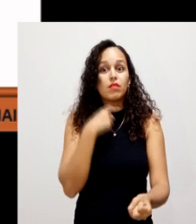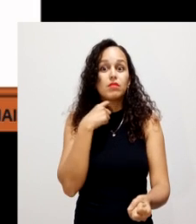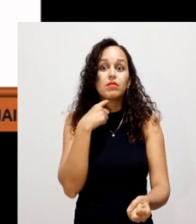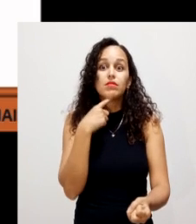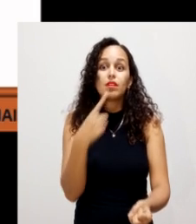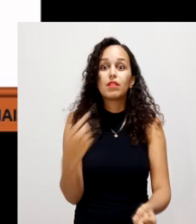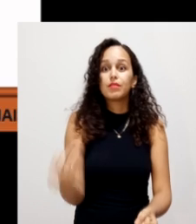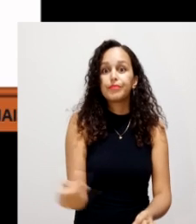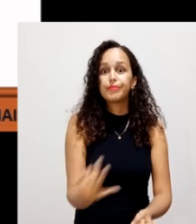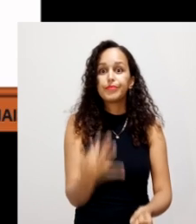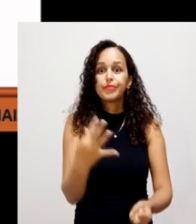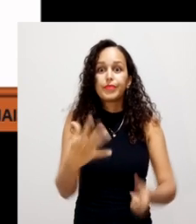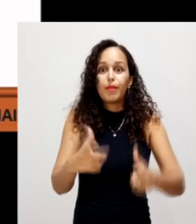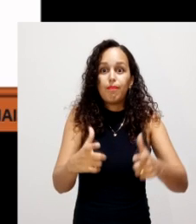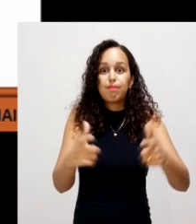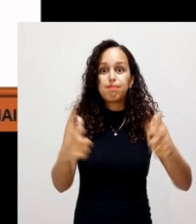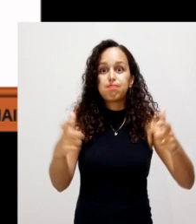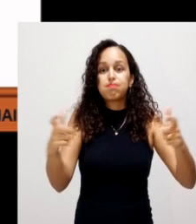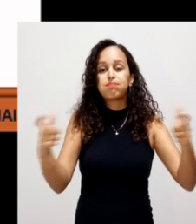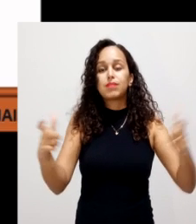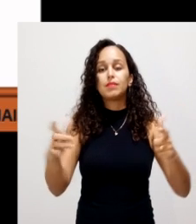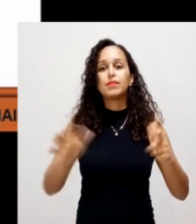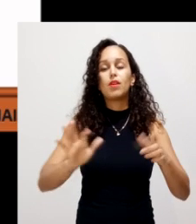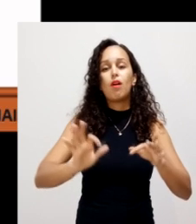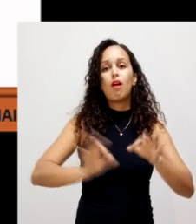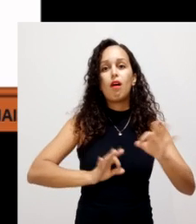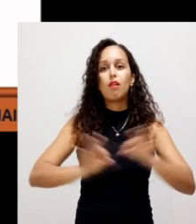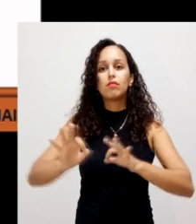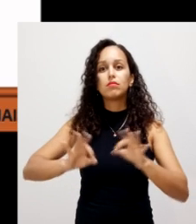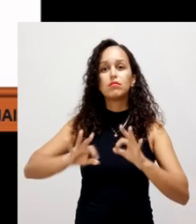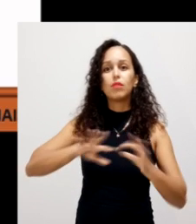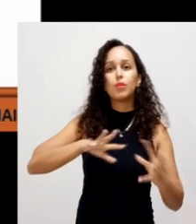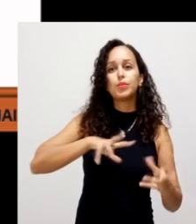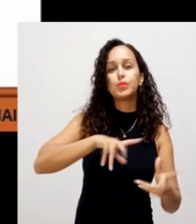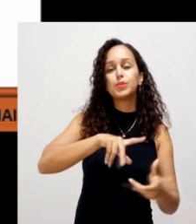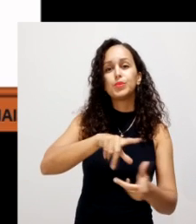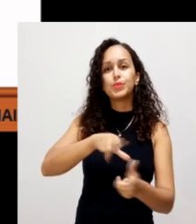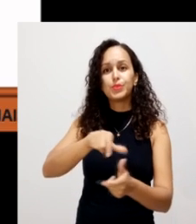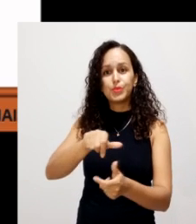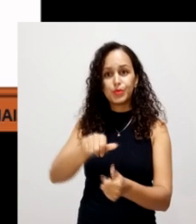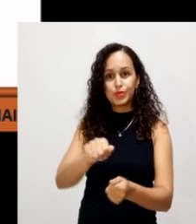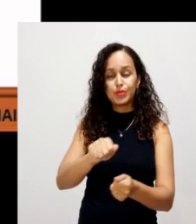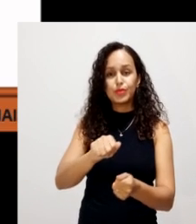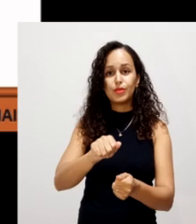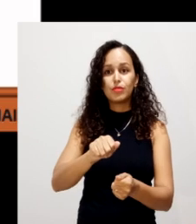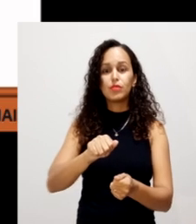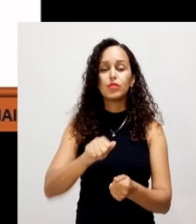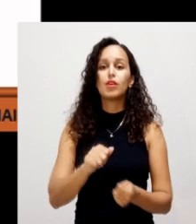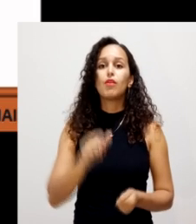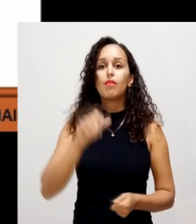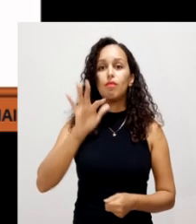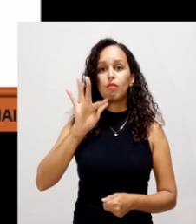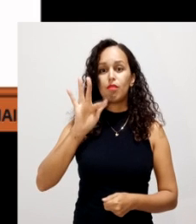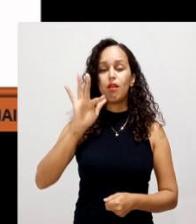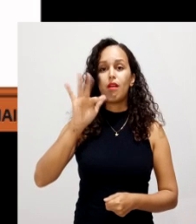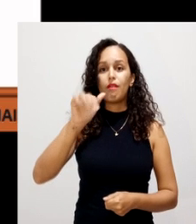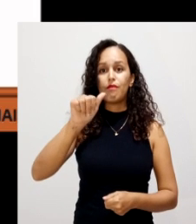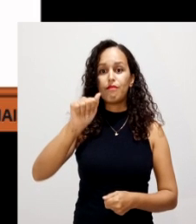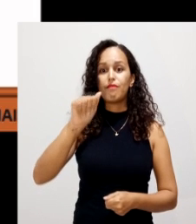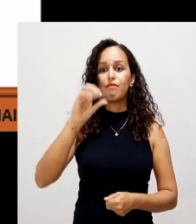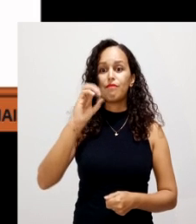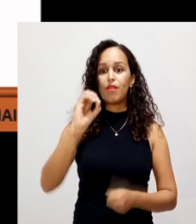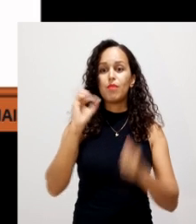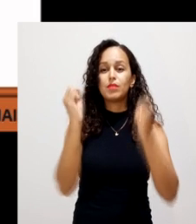ele. A Organização Mundial, a Organização para Alimentação e Agricultura das Nações Unidas, a FAO, ela diz que